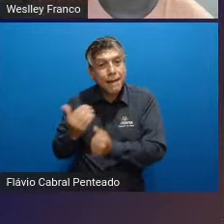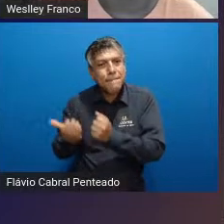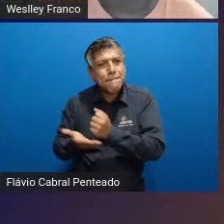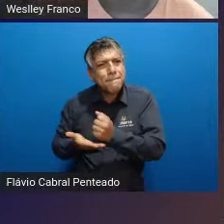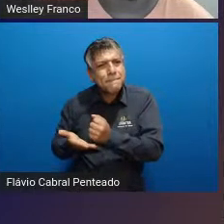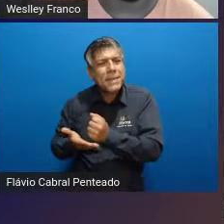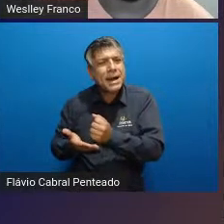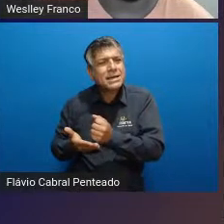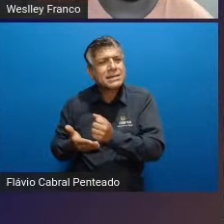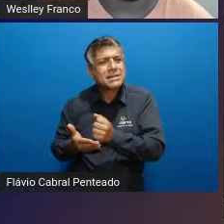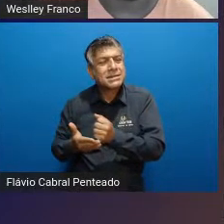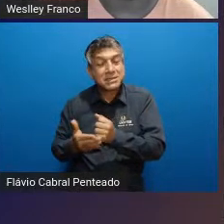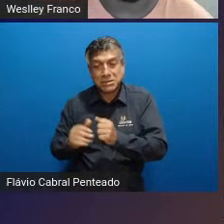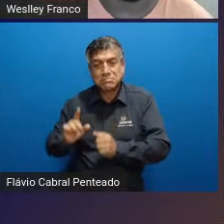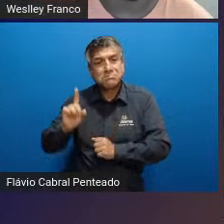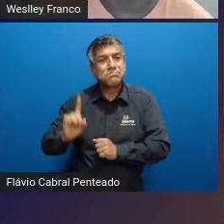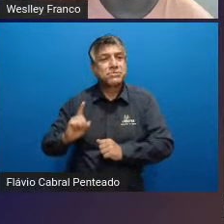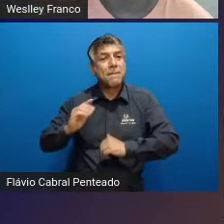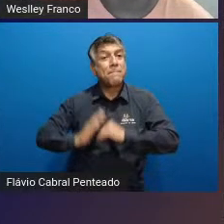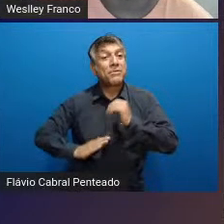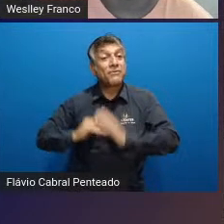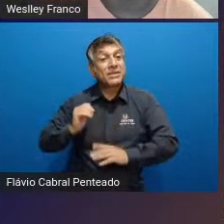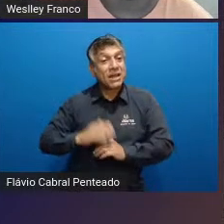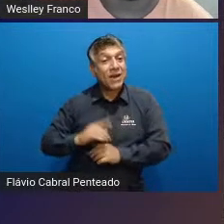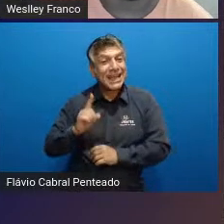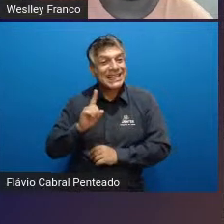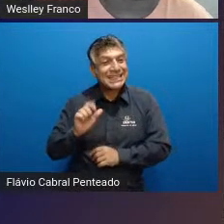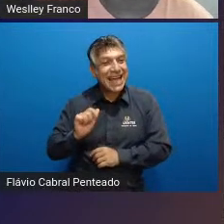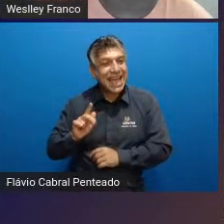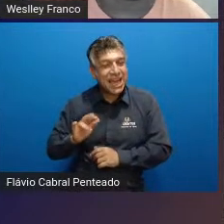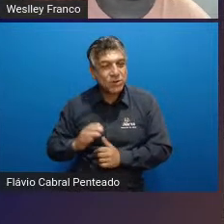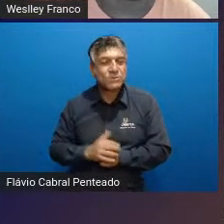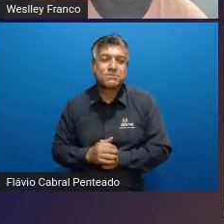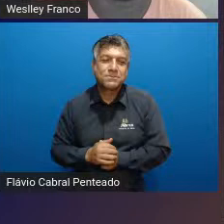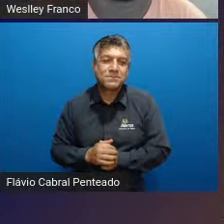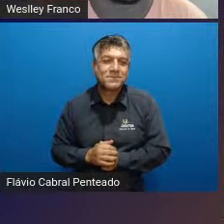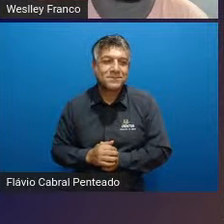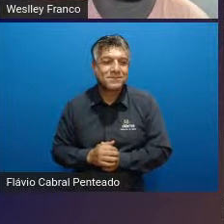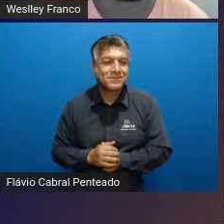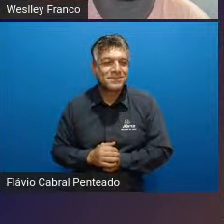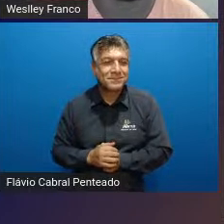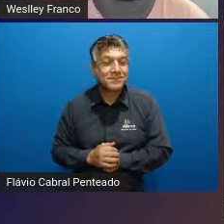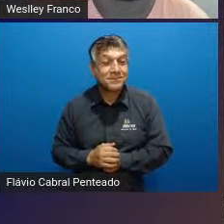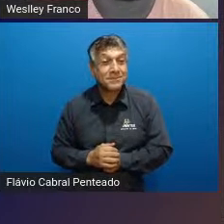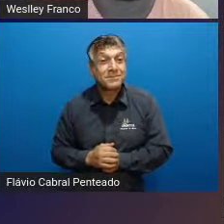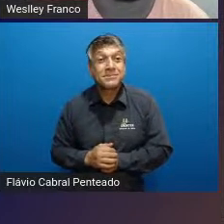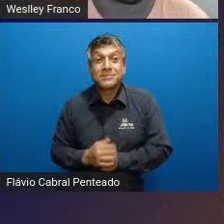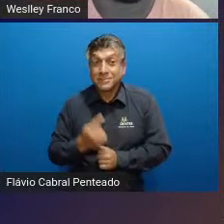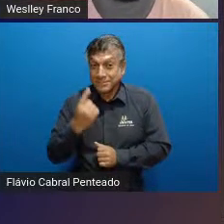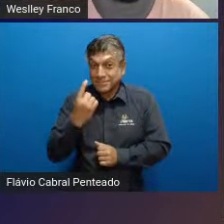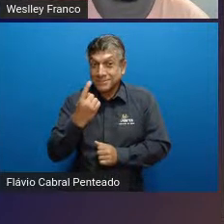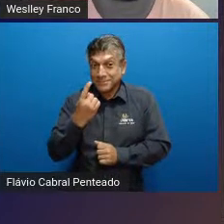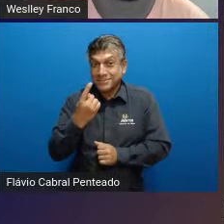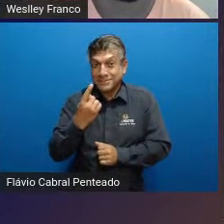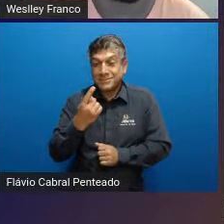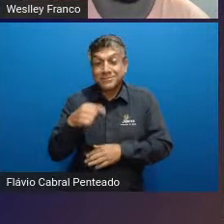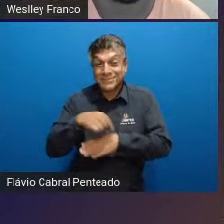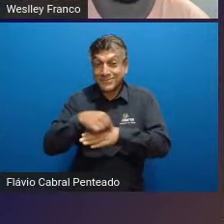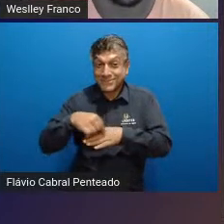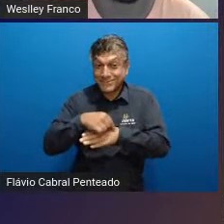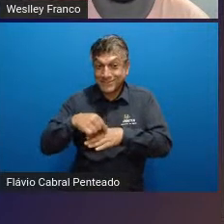posição de zagueiro aí uma fala aqui do Guimarães